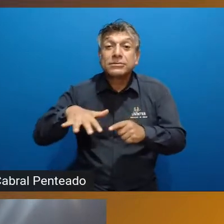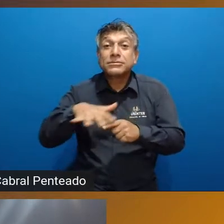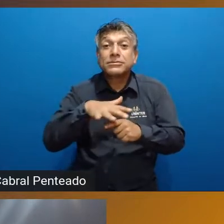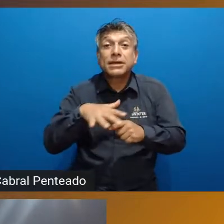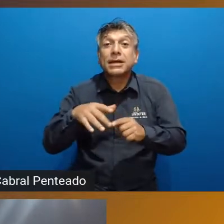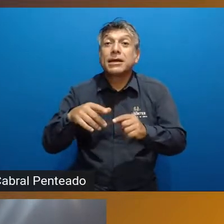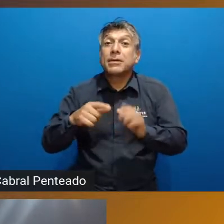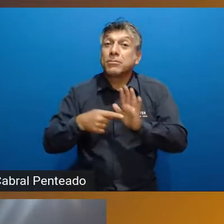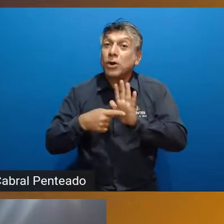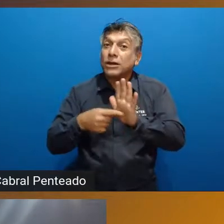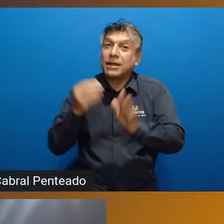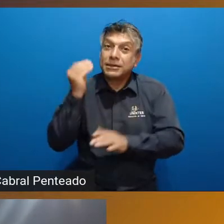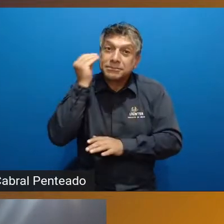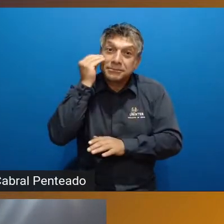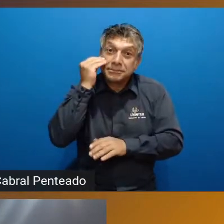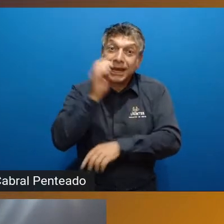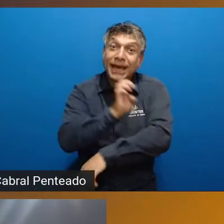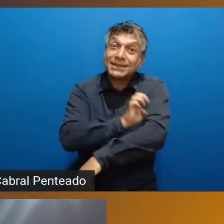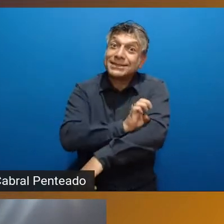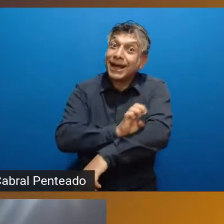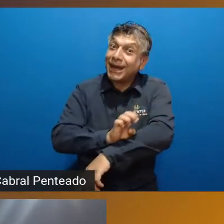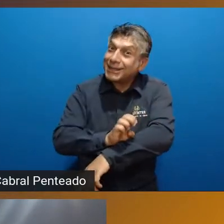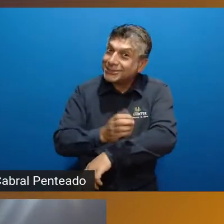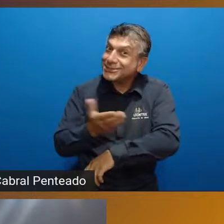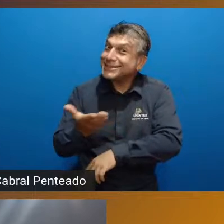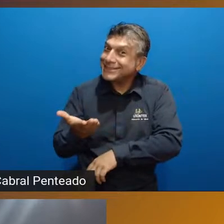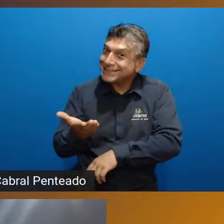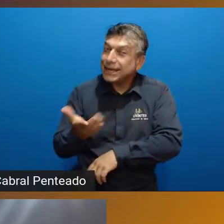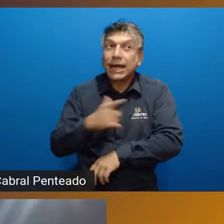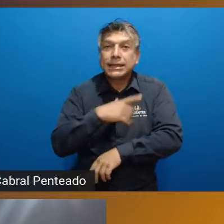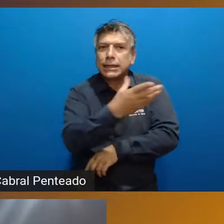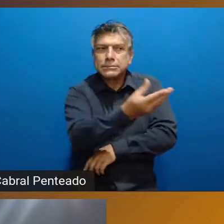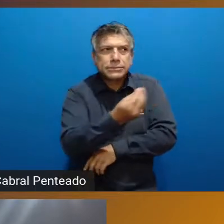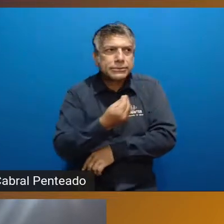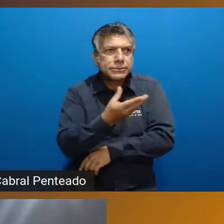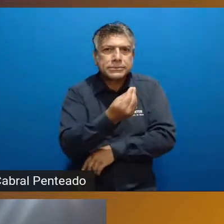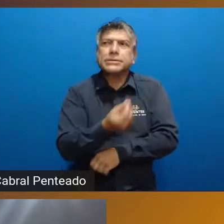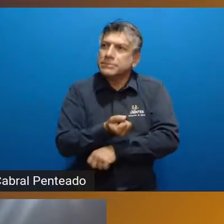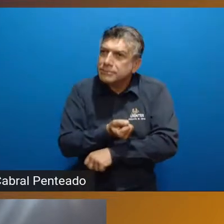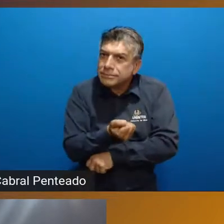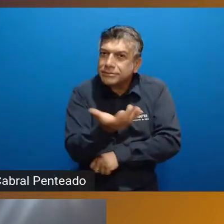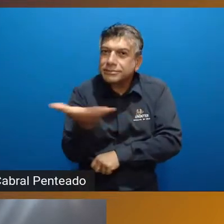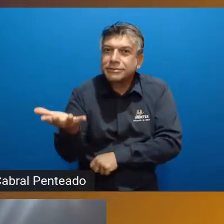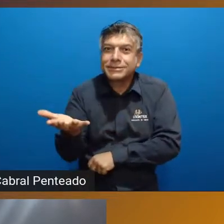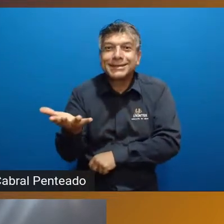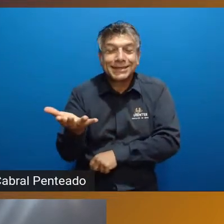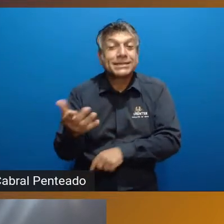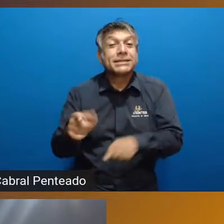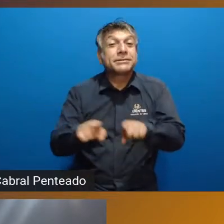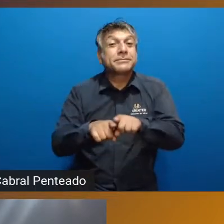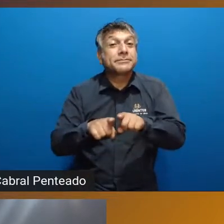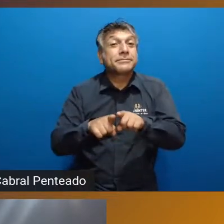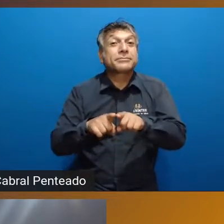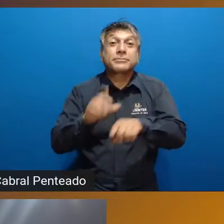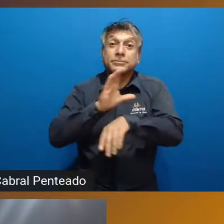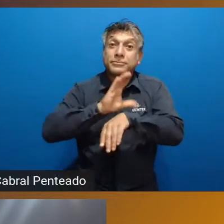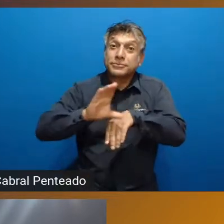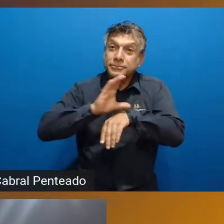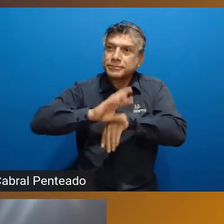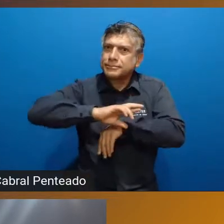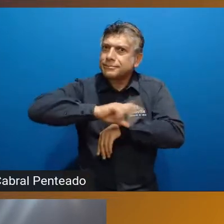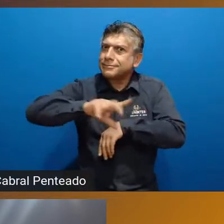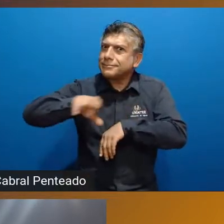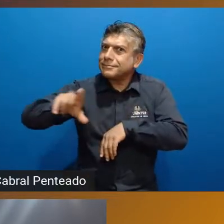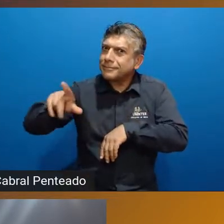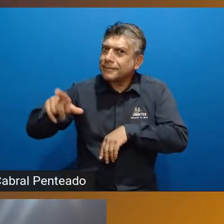oportunidades de estágio, que por acaso nos é enviado e a gente compartilha. Nós comunicamos também cursos, oportunidades de